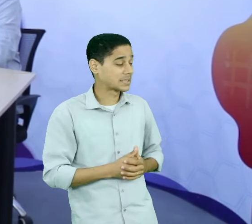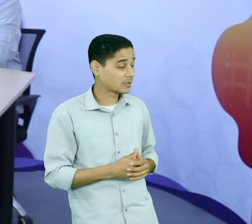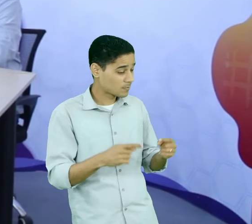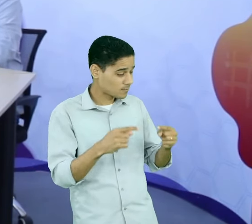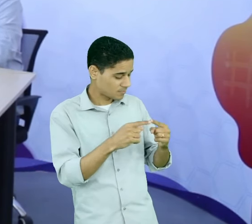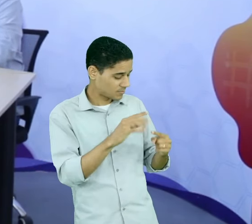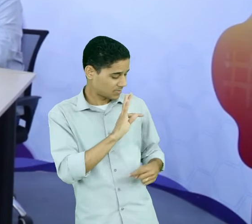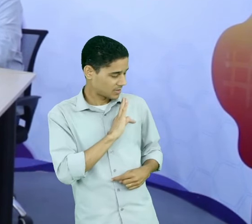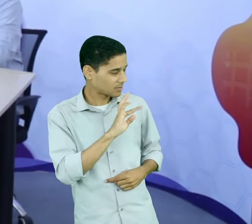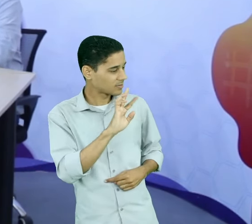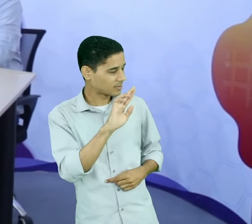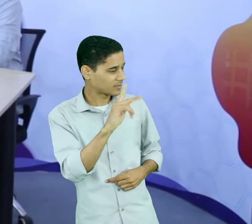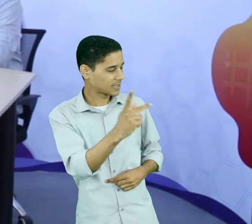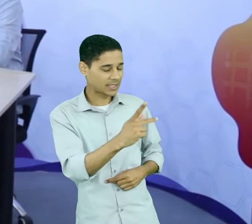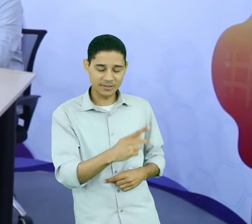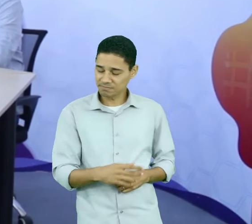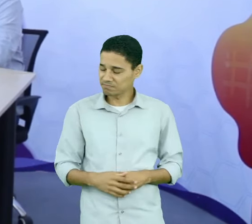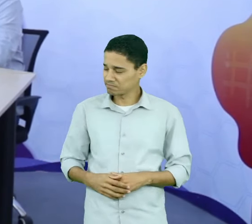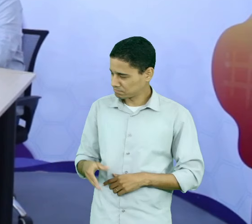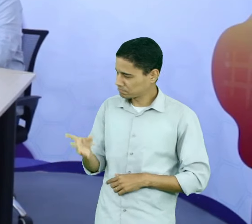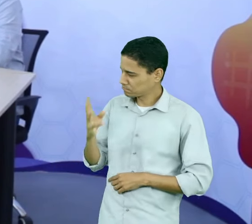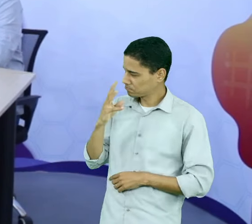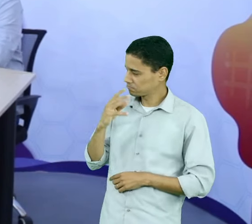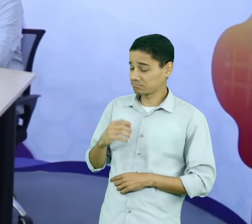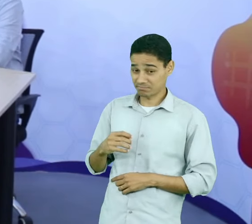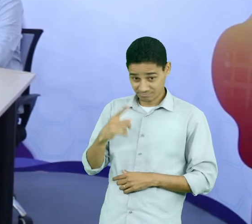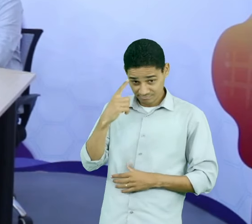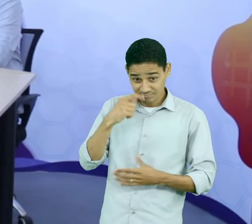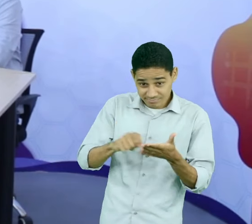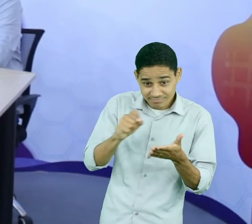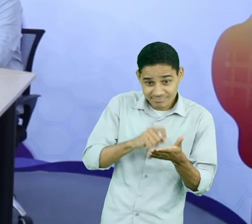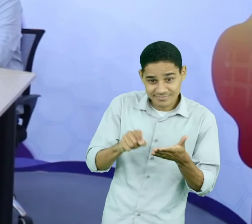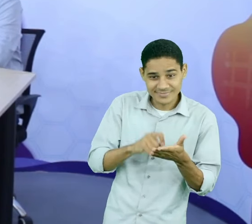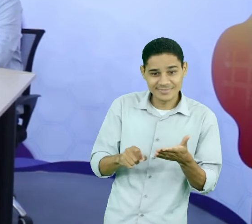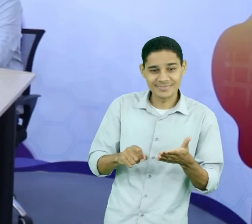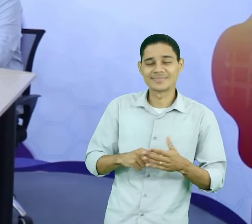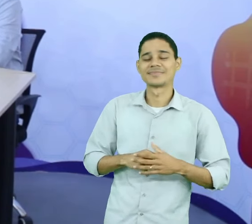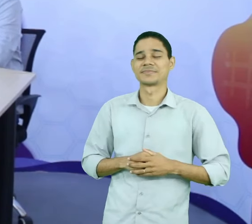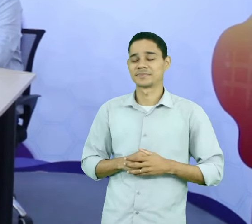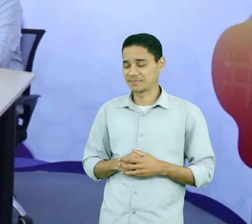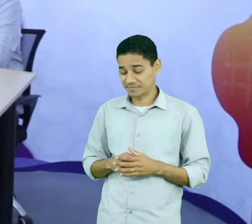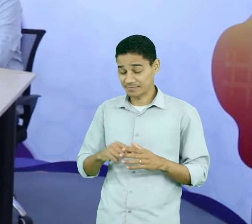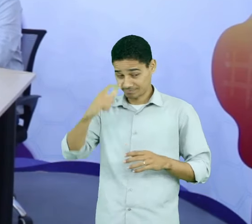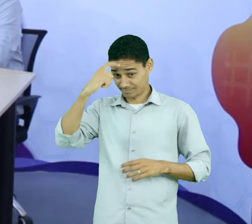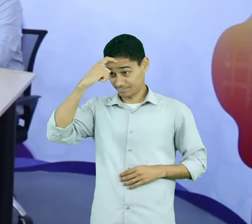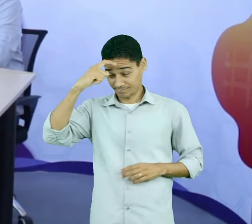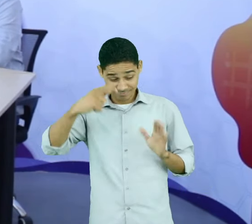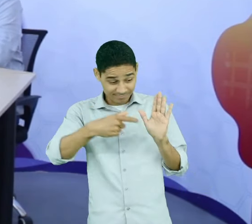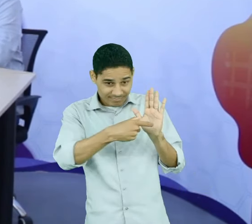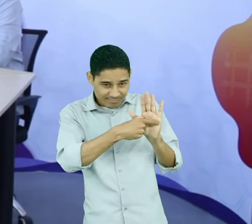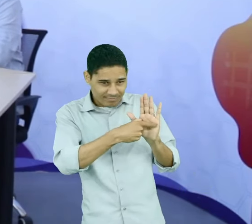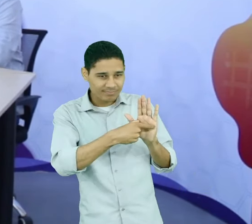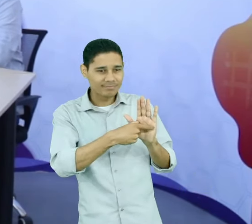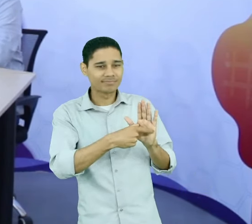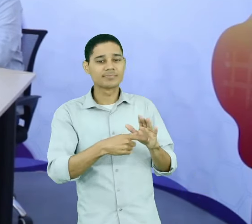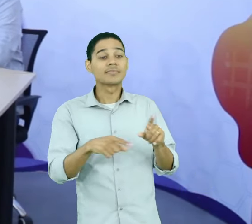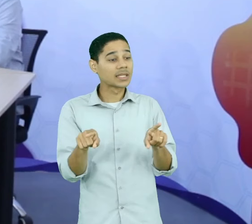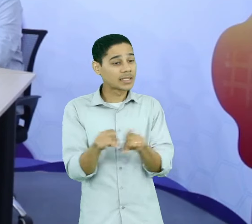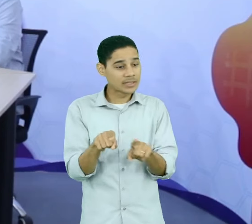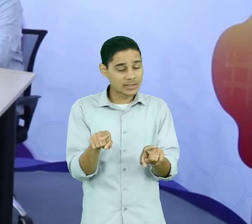humanos. Olha aí, pessoal. Anotaram inteligência artificial, gestão de